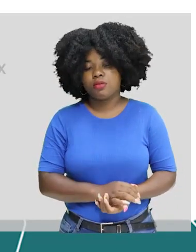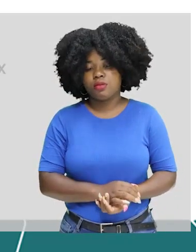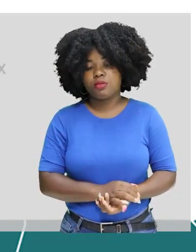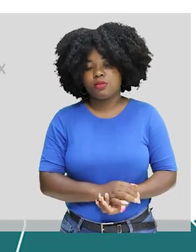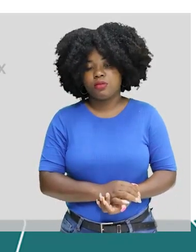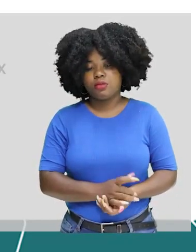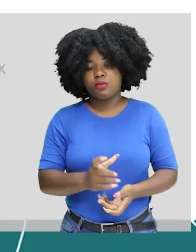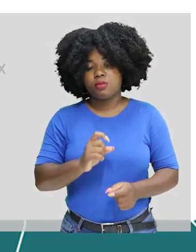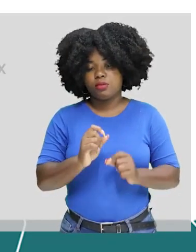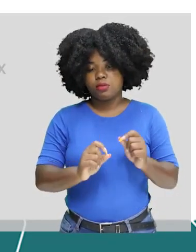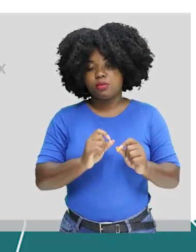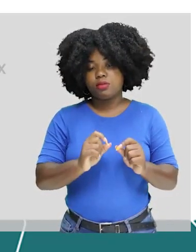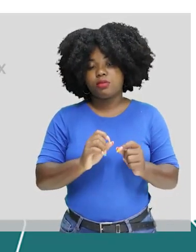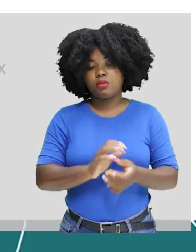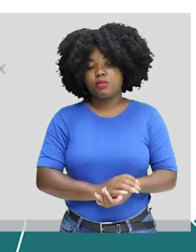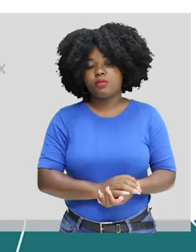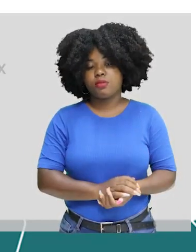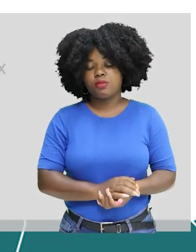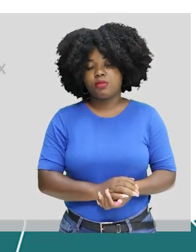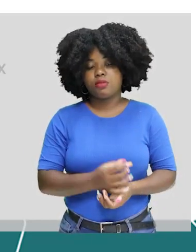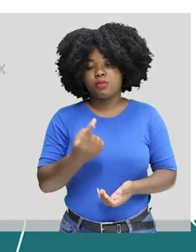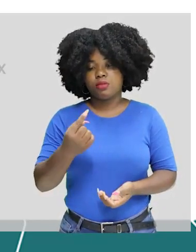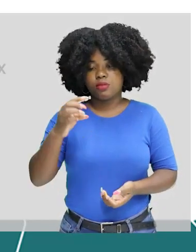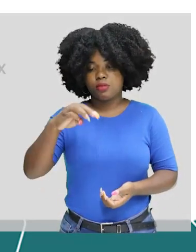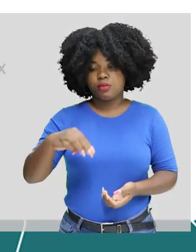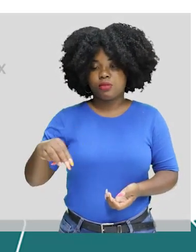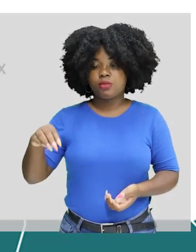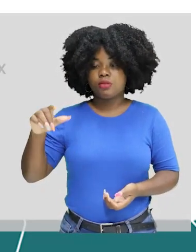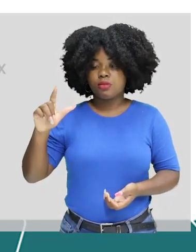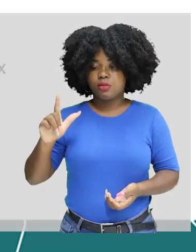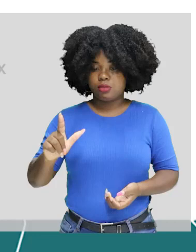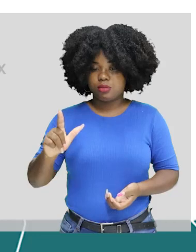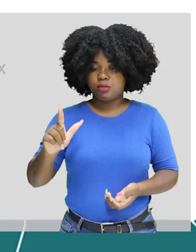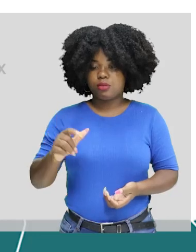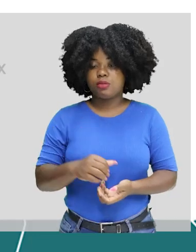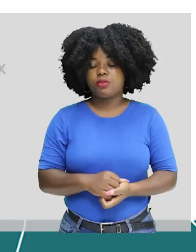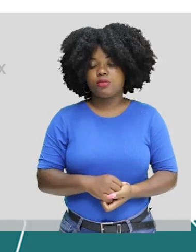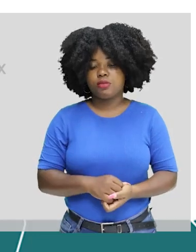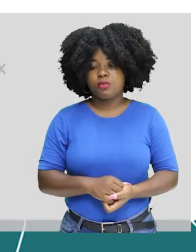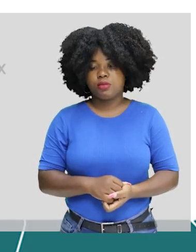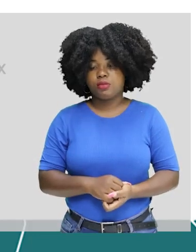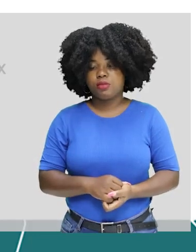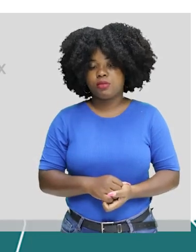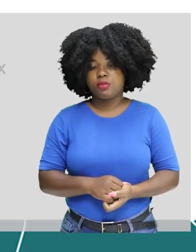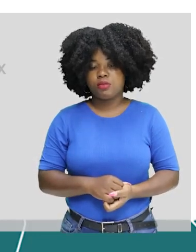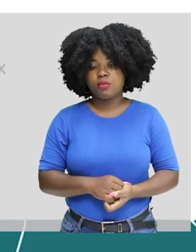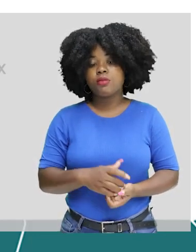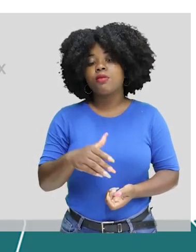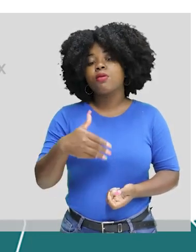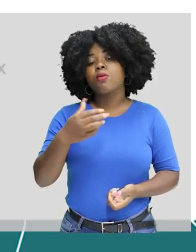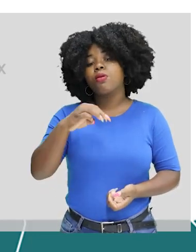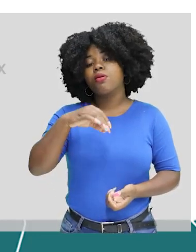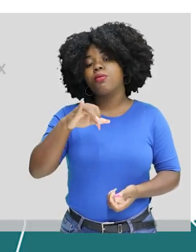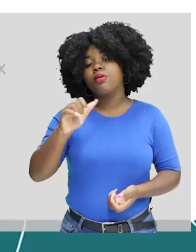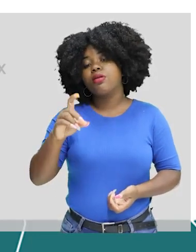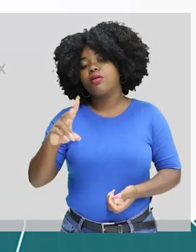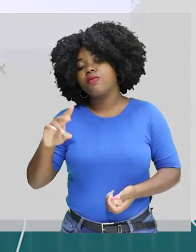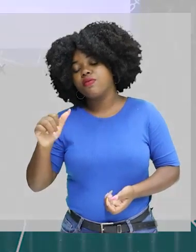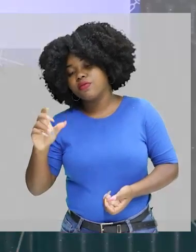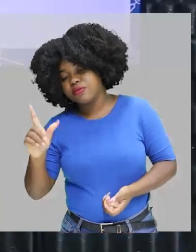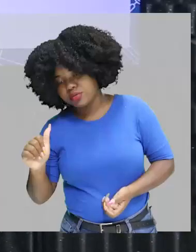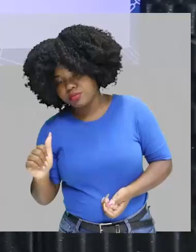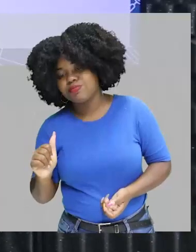vai restar 1 miligrama do elemento radioativo. Qual a meia-vida do elemento